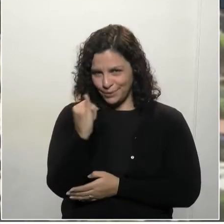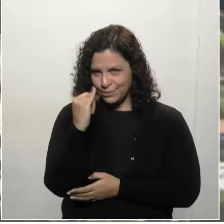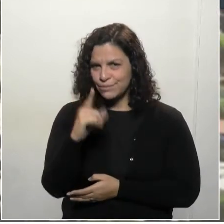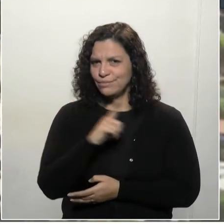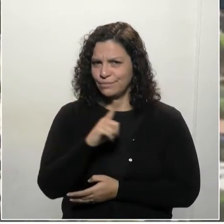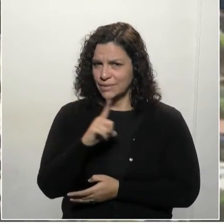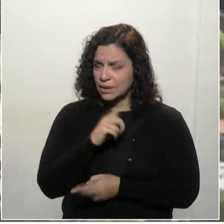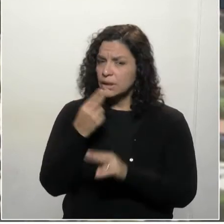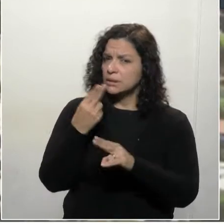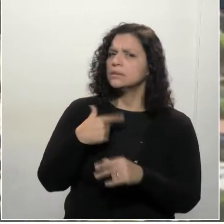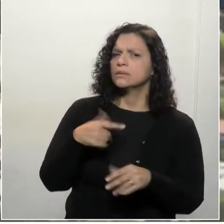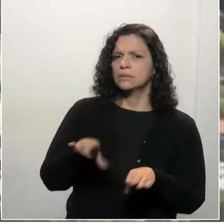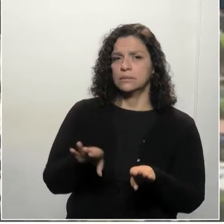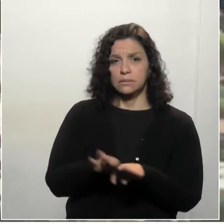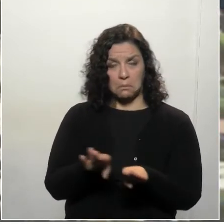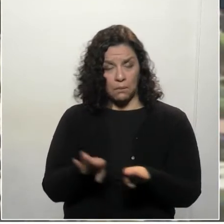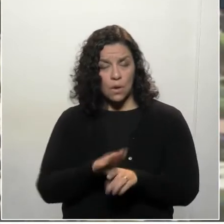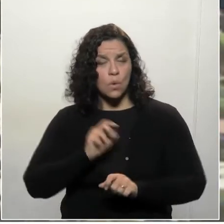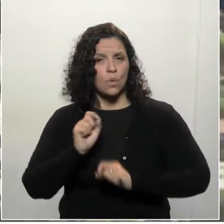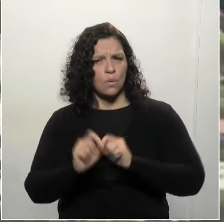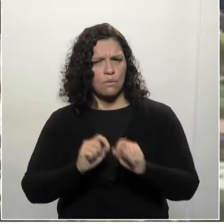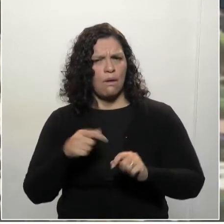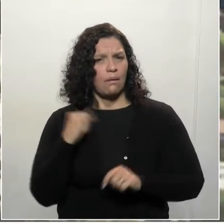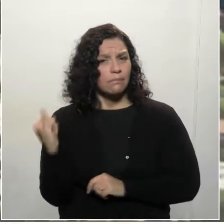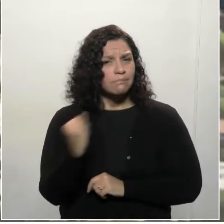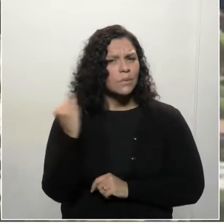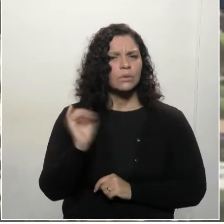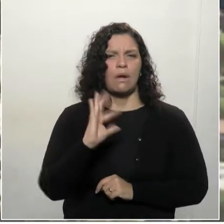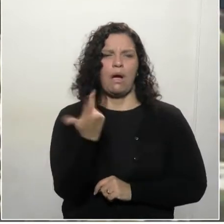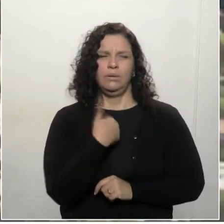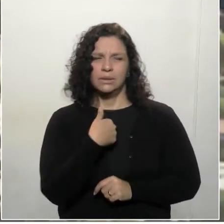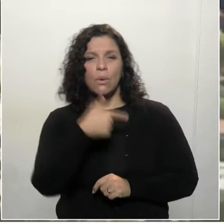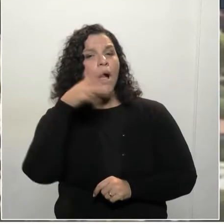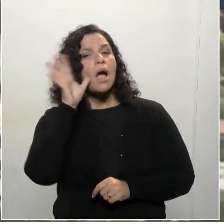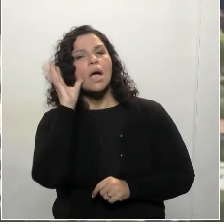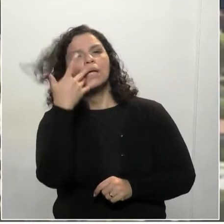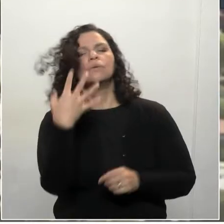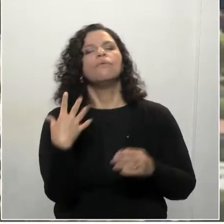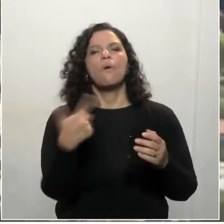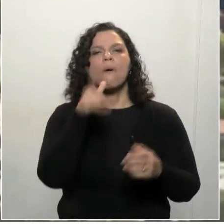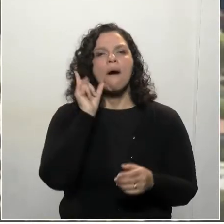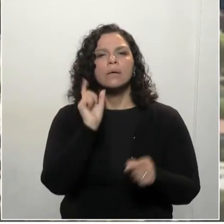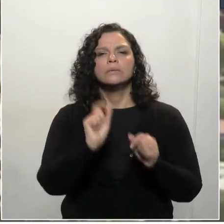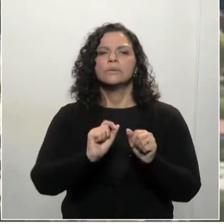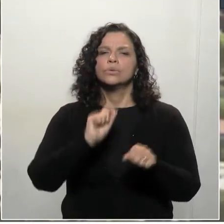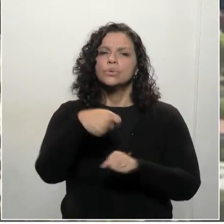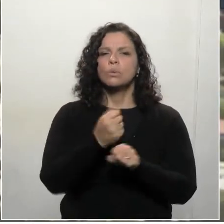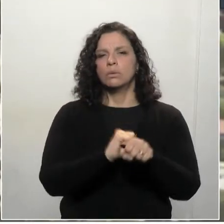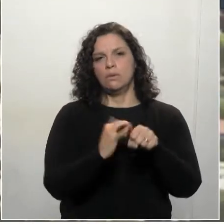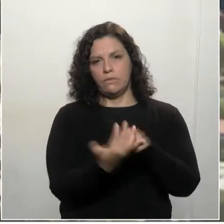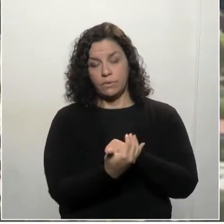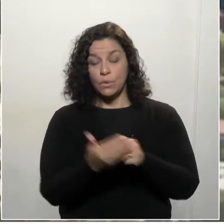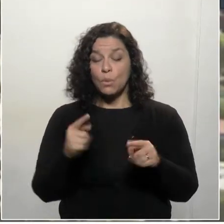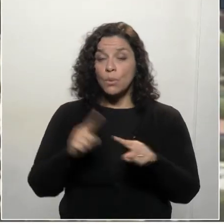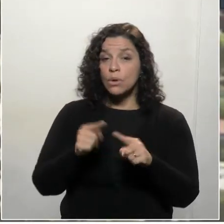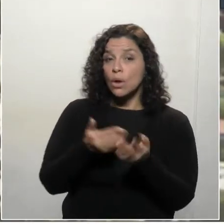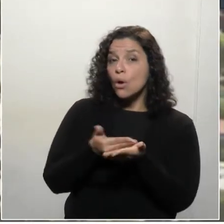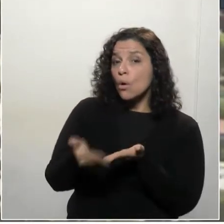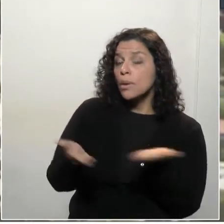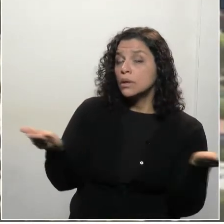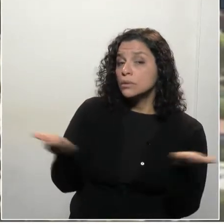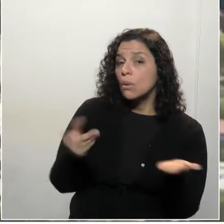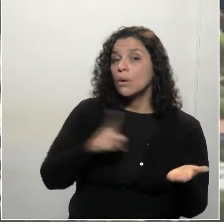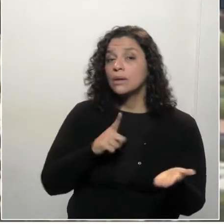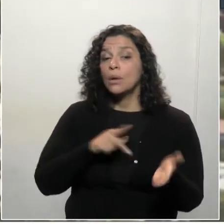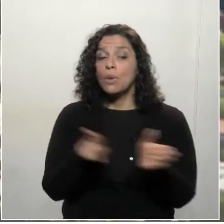úteis, extremamente importantes. Uma porque esse impacto inicial deixou um salto